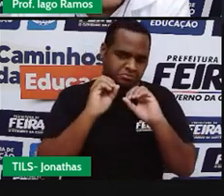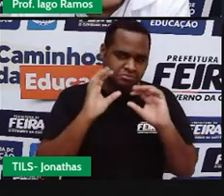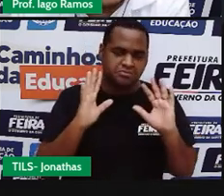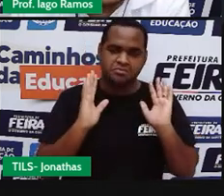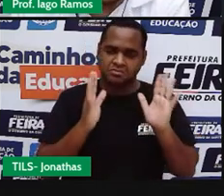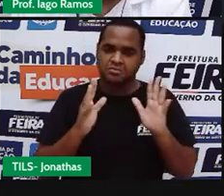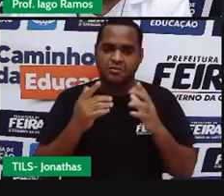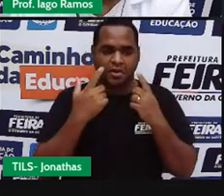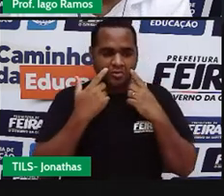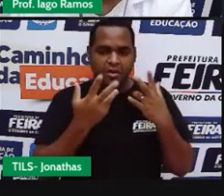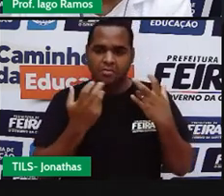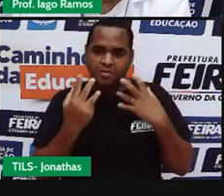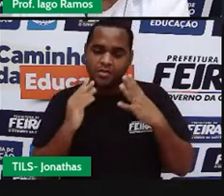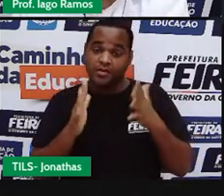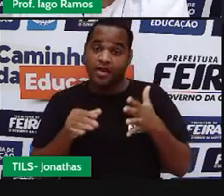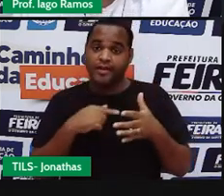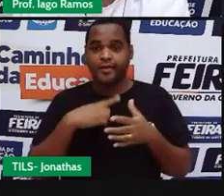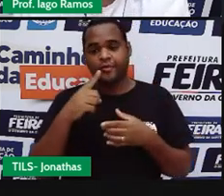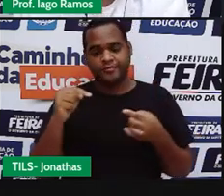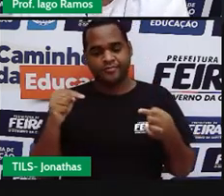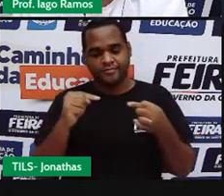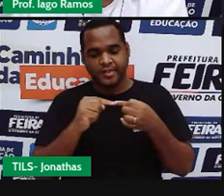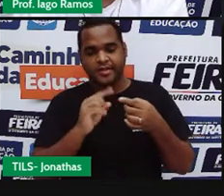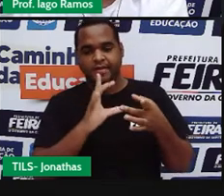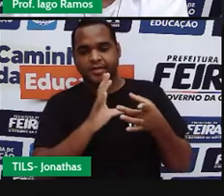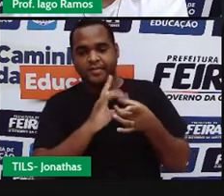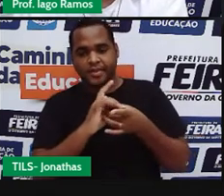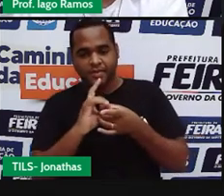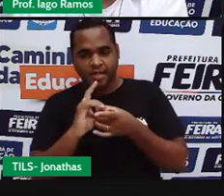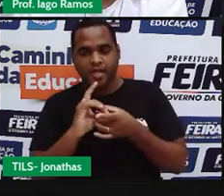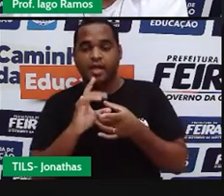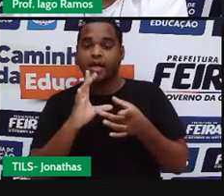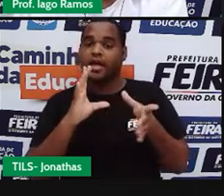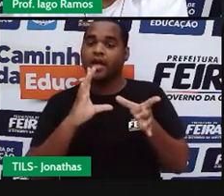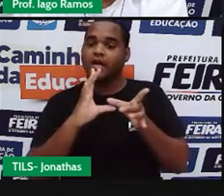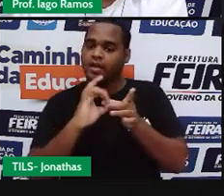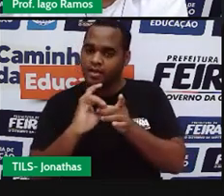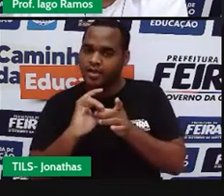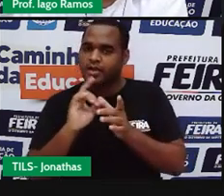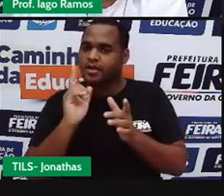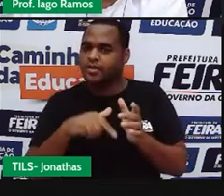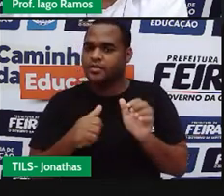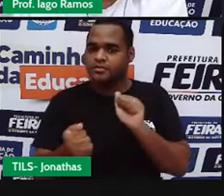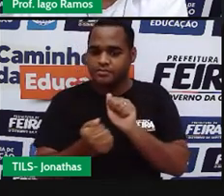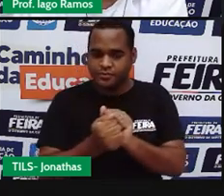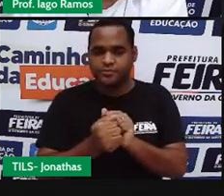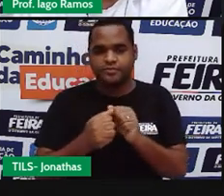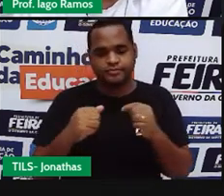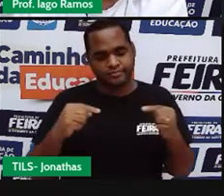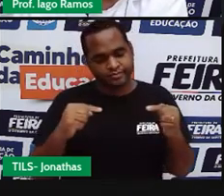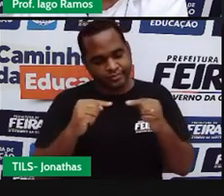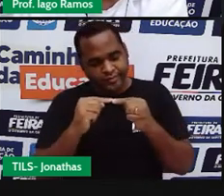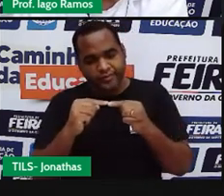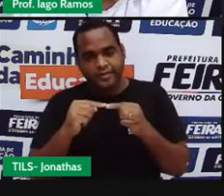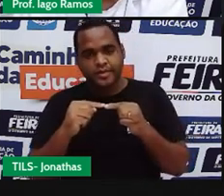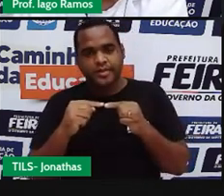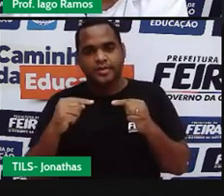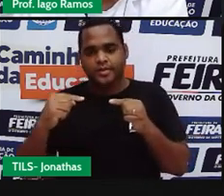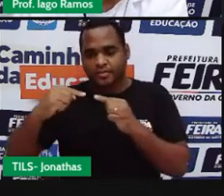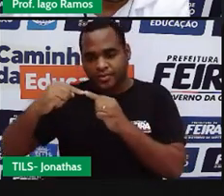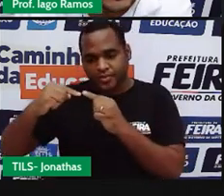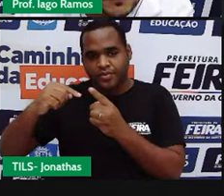Se o senhor pegar e ligar esses pontos... Se o senhor ligar esses pontos aí, professor.